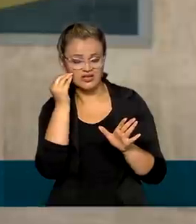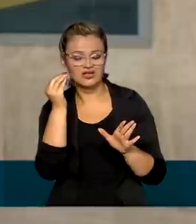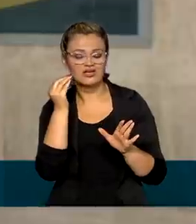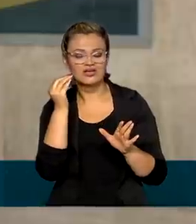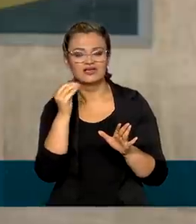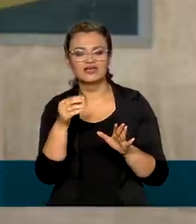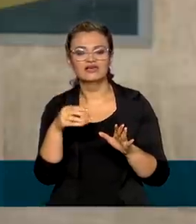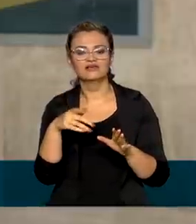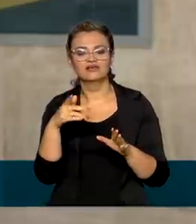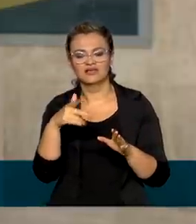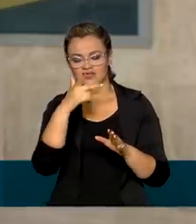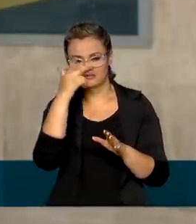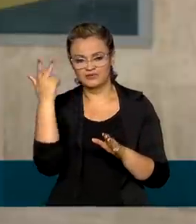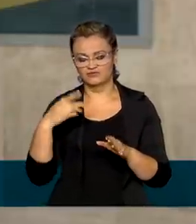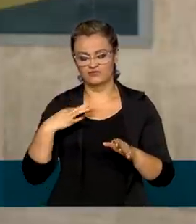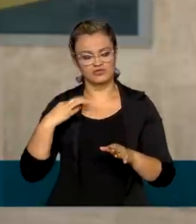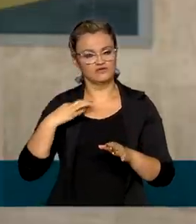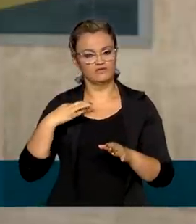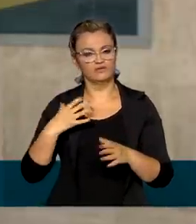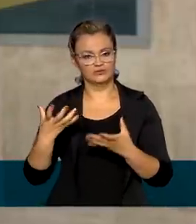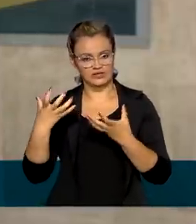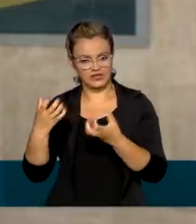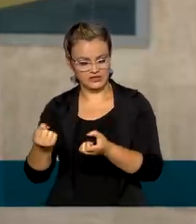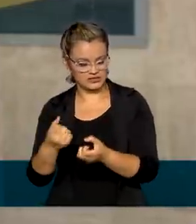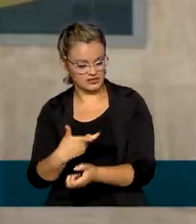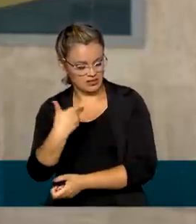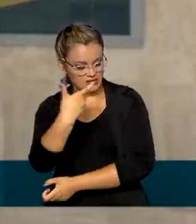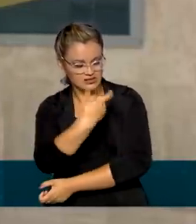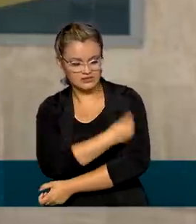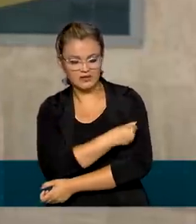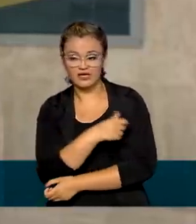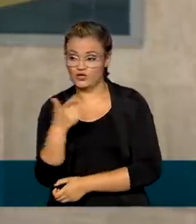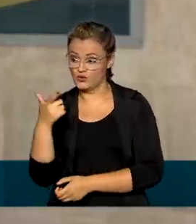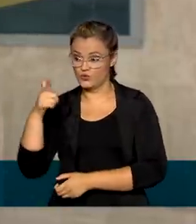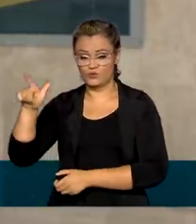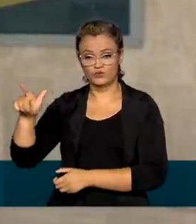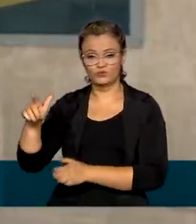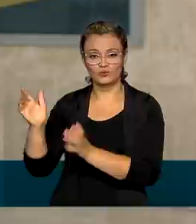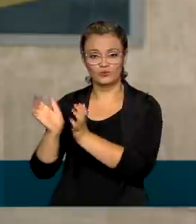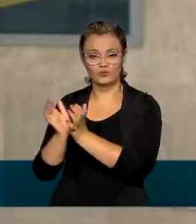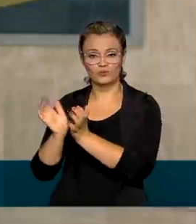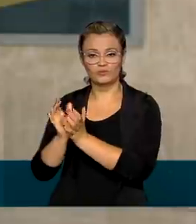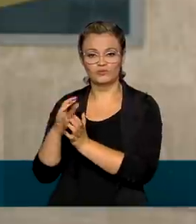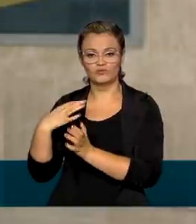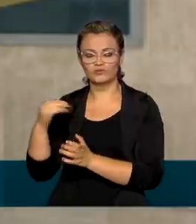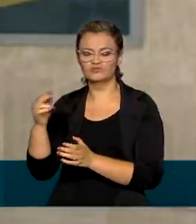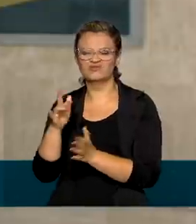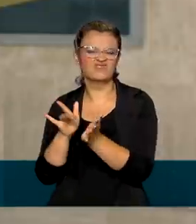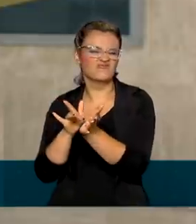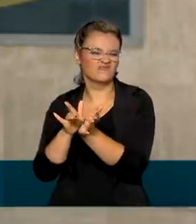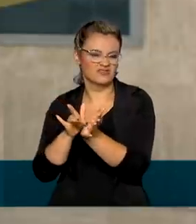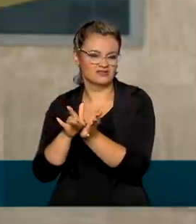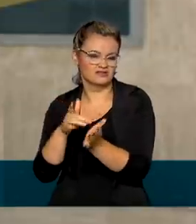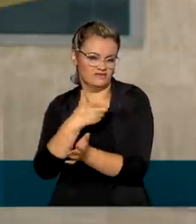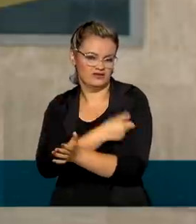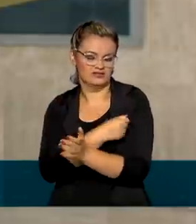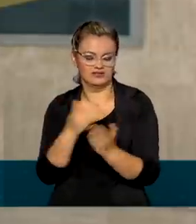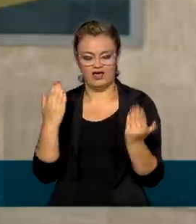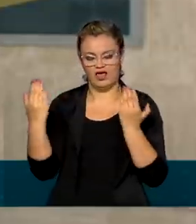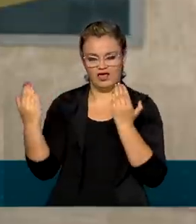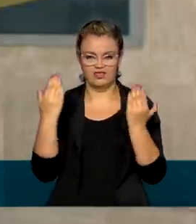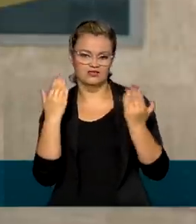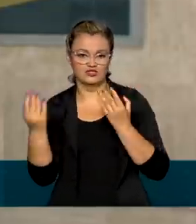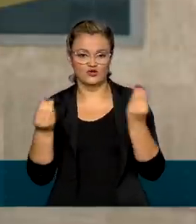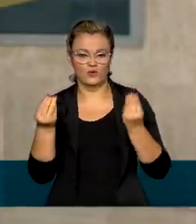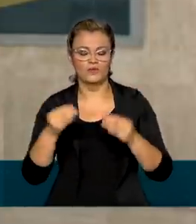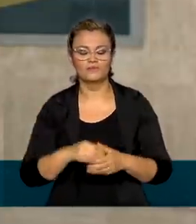testes clínicos em que parte dos voluntários recebe a vacina e outra parte recebe o placebo. A agência analisou anteriormente